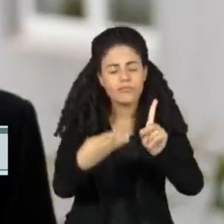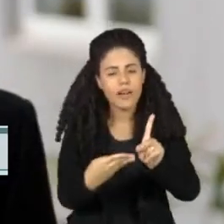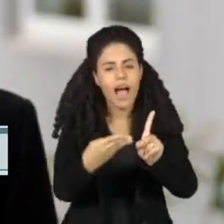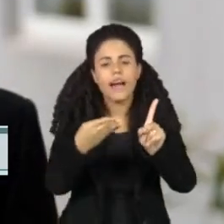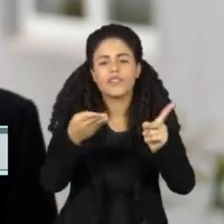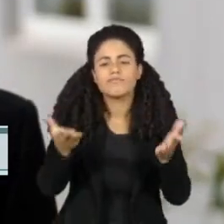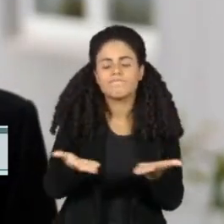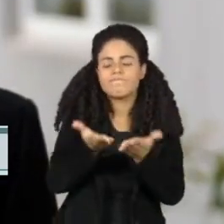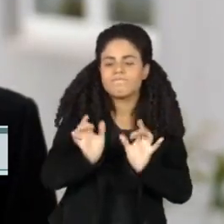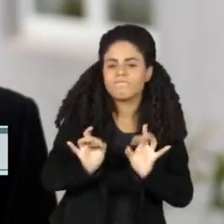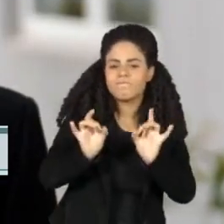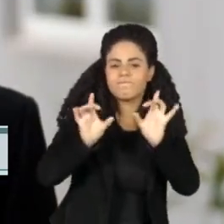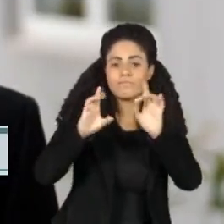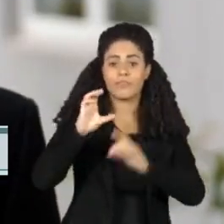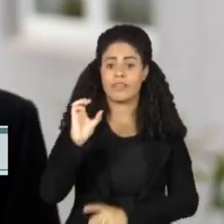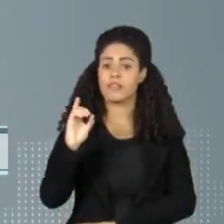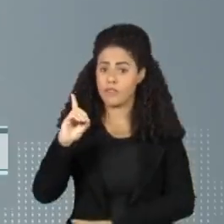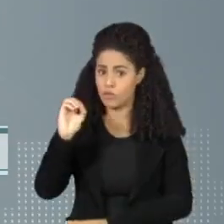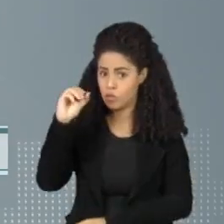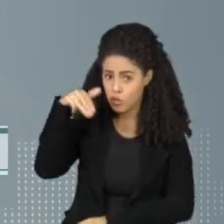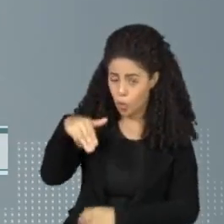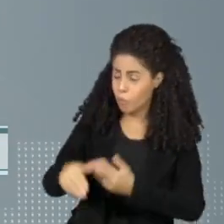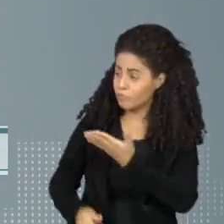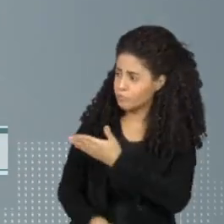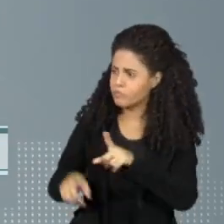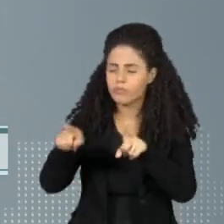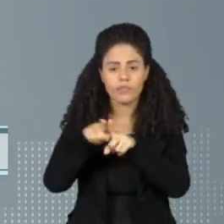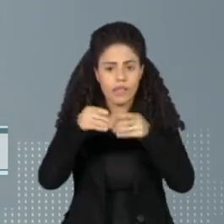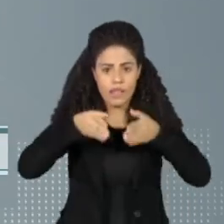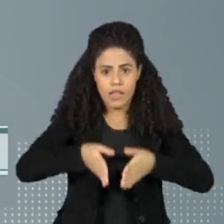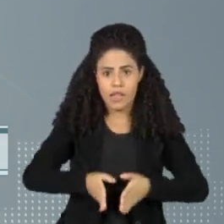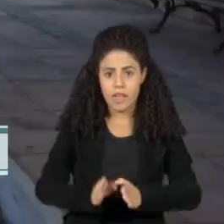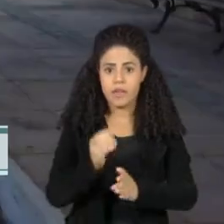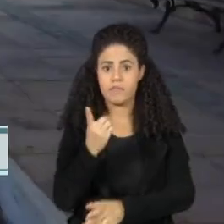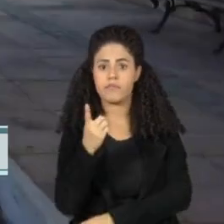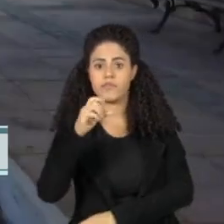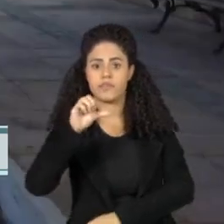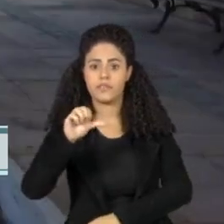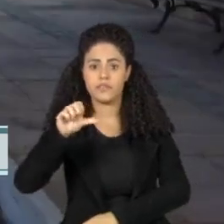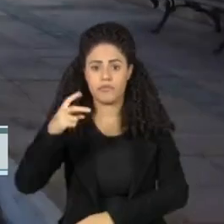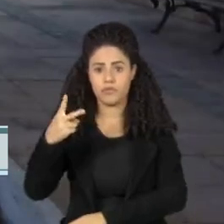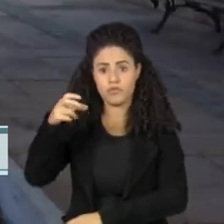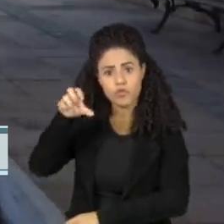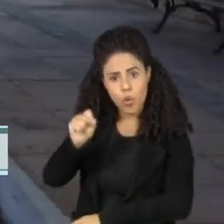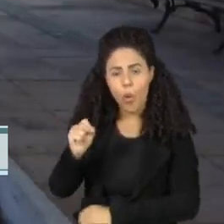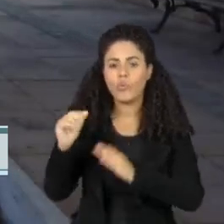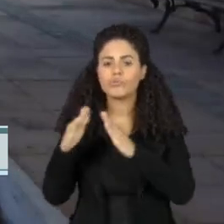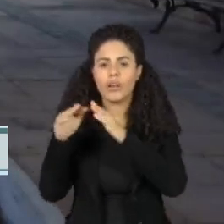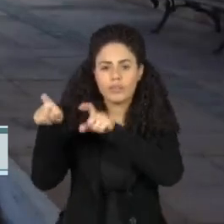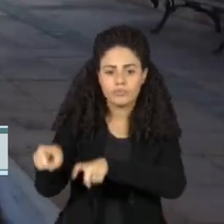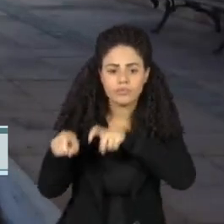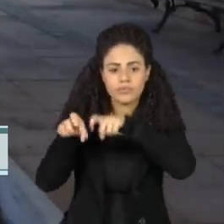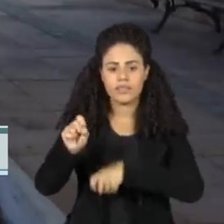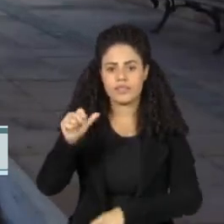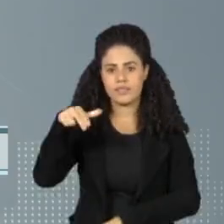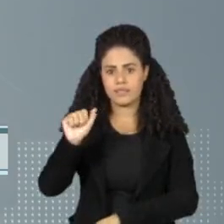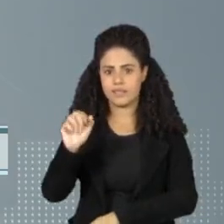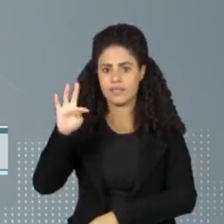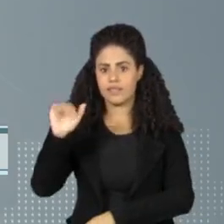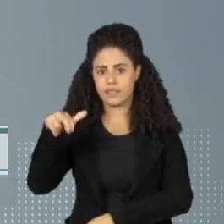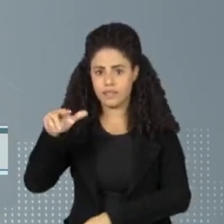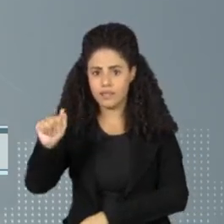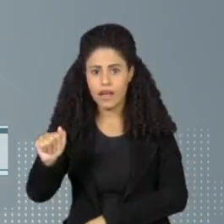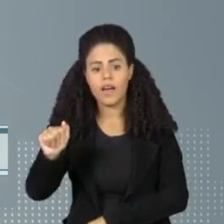será conduzida por Dom Leonardo Steiner. Benigna nasceu em 1928 em um sítio em Santana do Cariri.